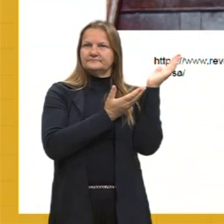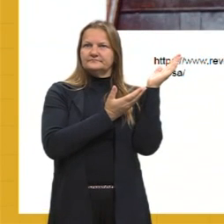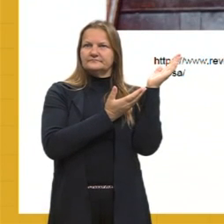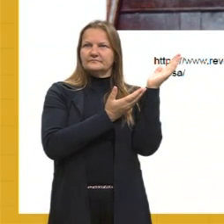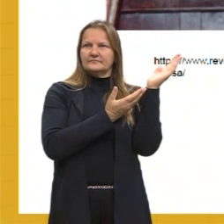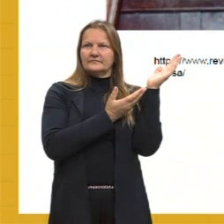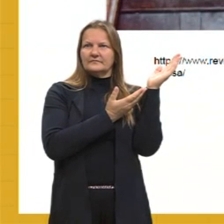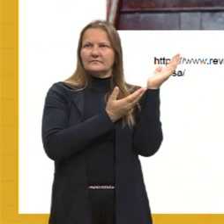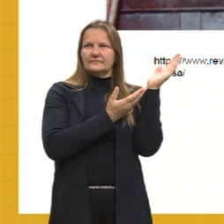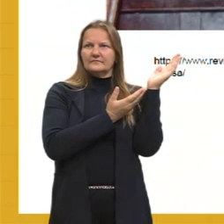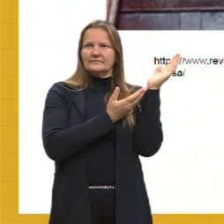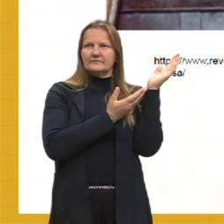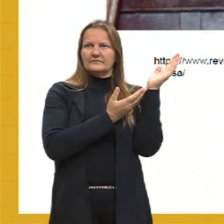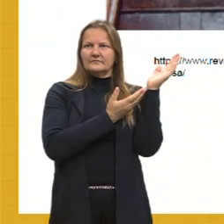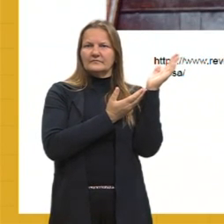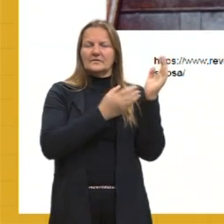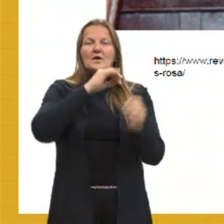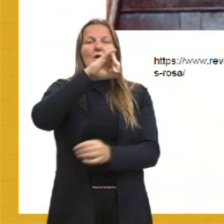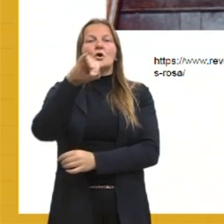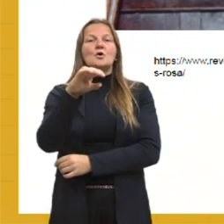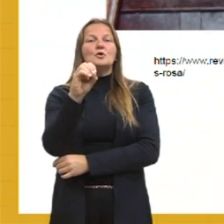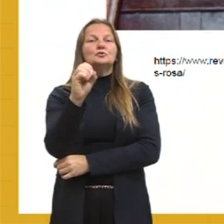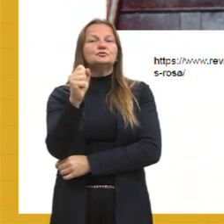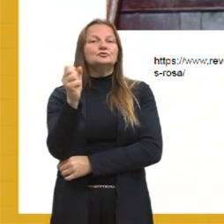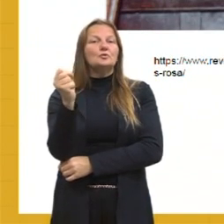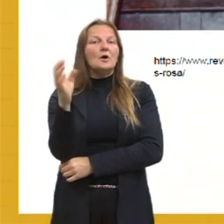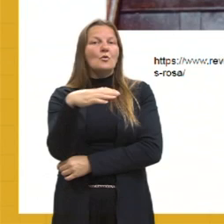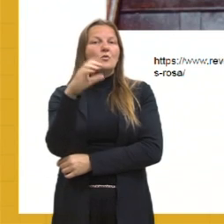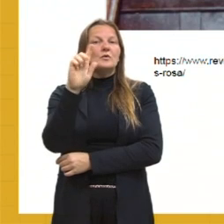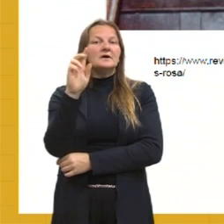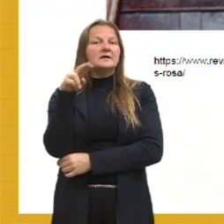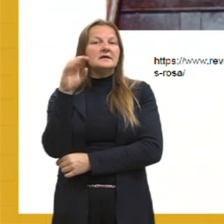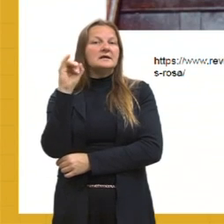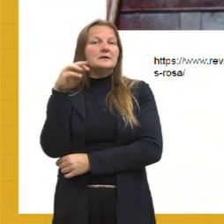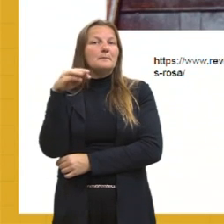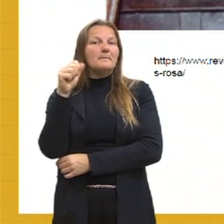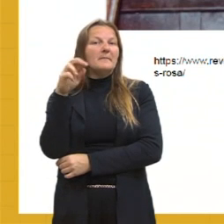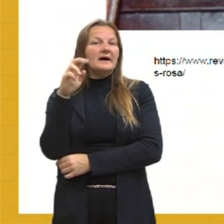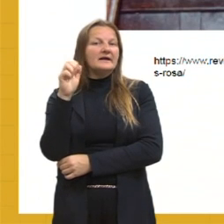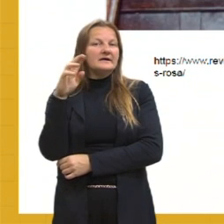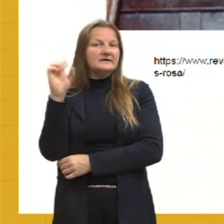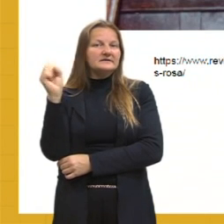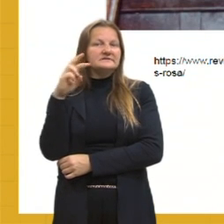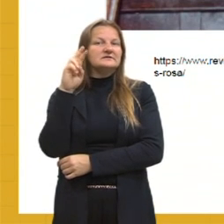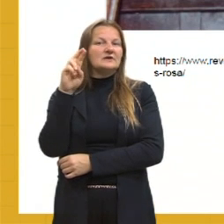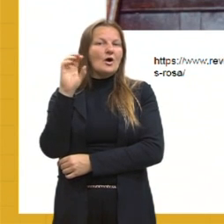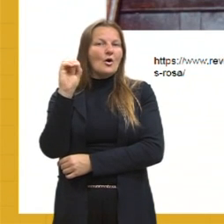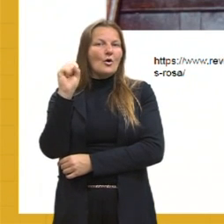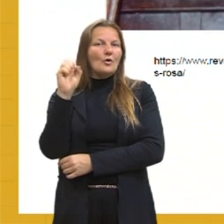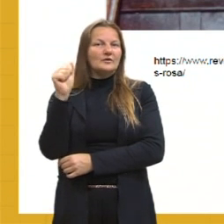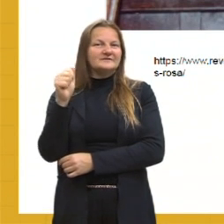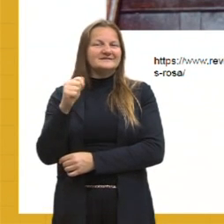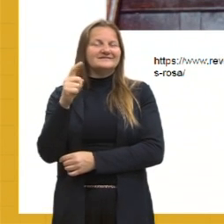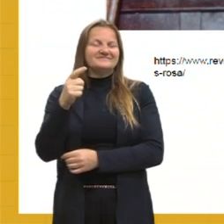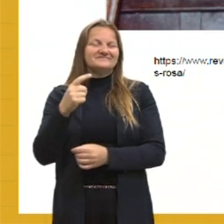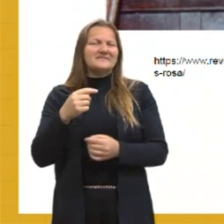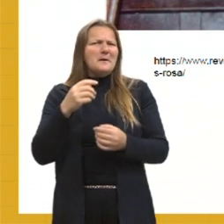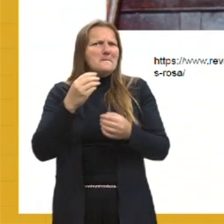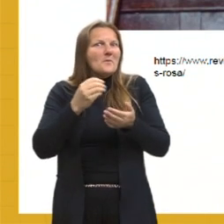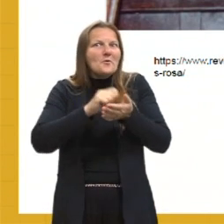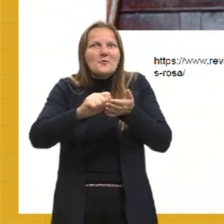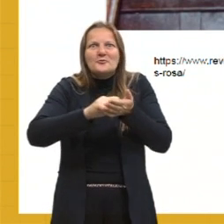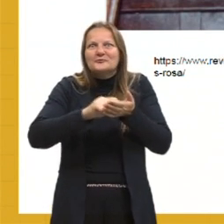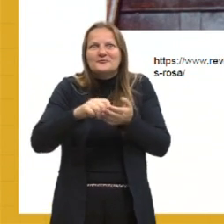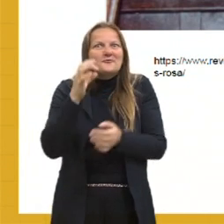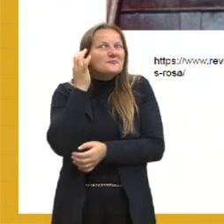Guimarães Rosa. Ficaríamos aulas e aulas falando só sobre João Guimarães Rosa, não é só porque eu sou extremamente parcial e muito fã desse autor.